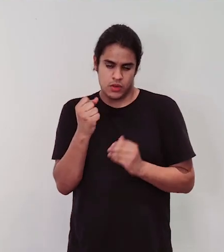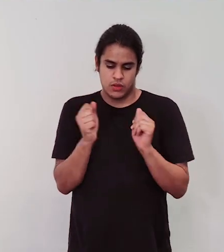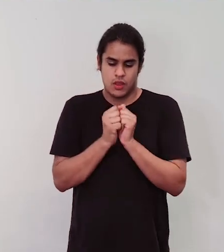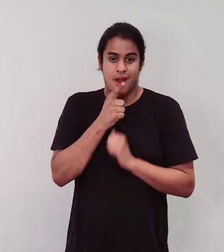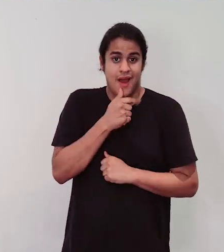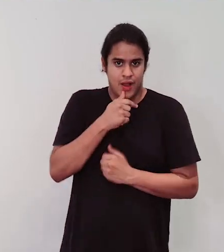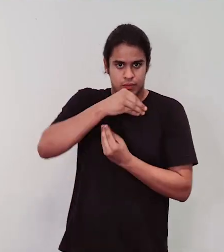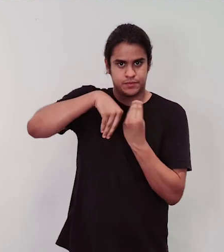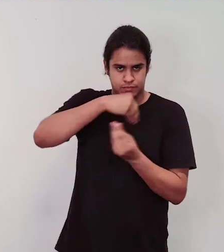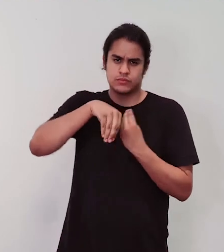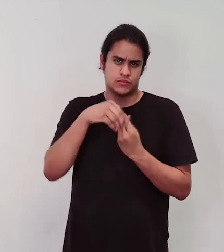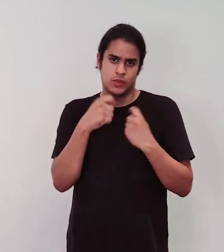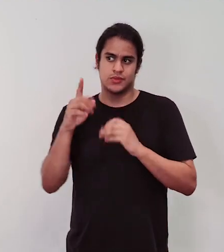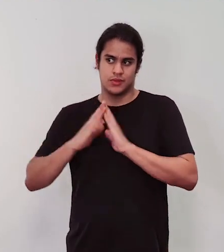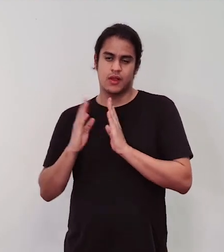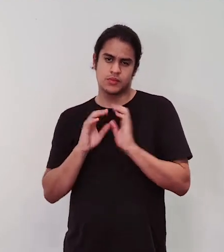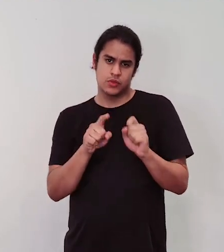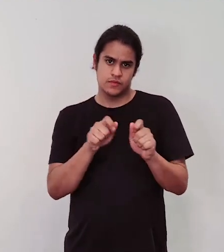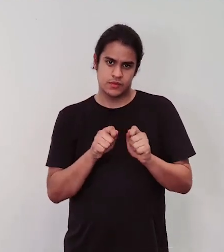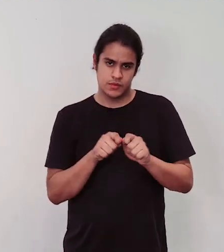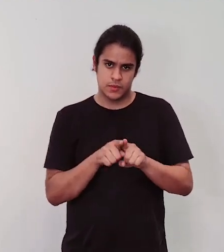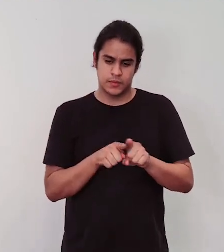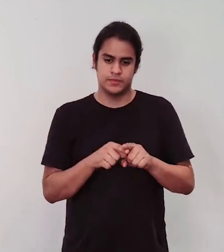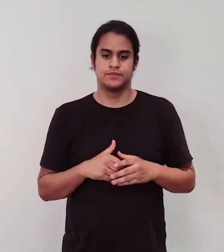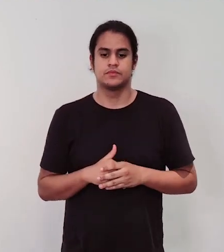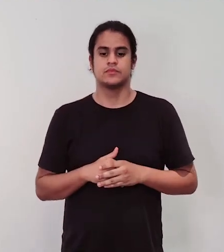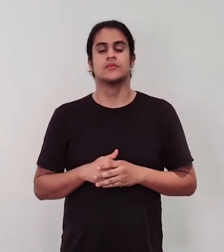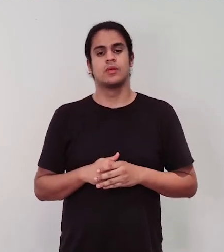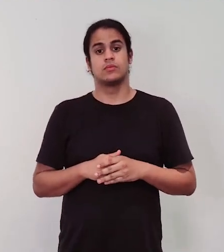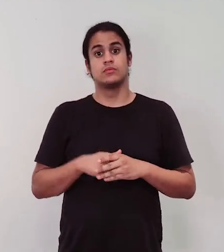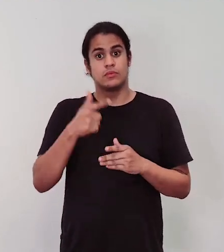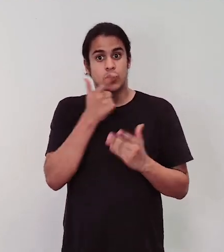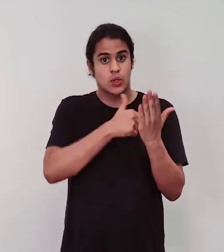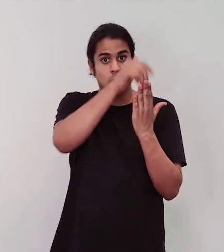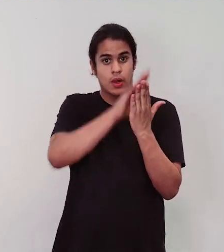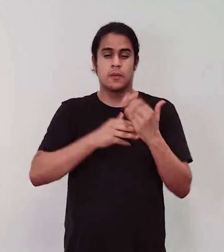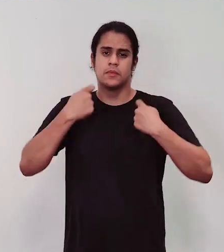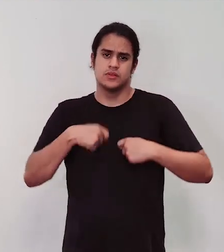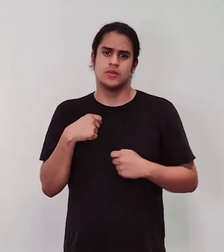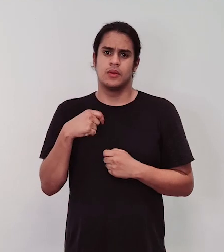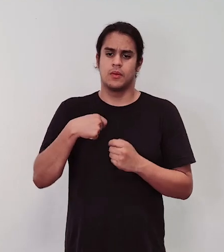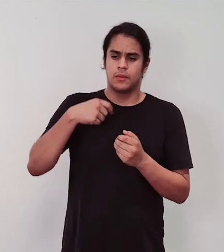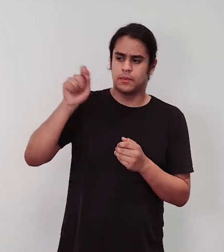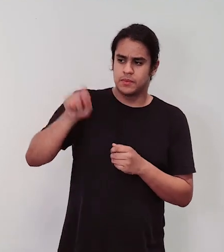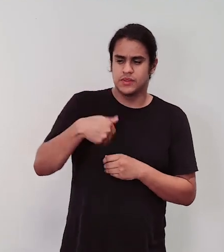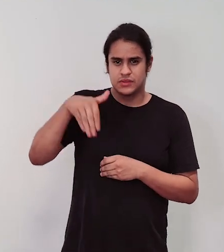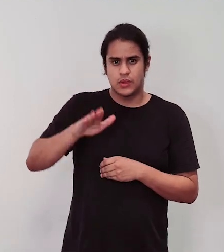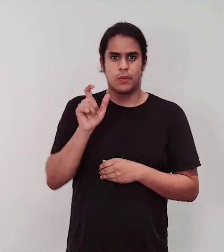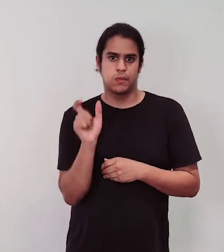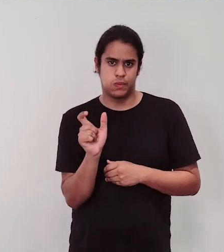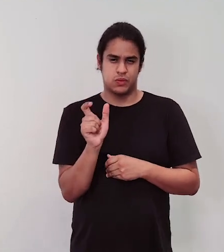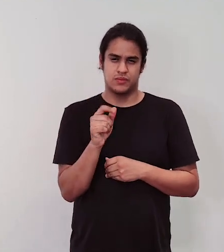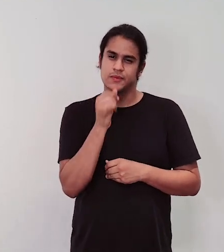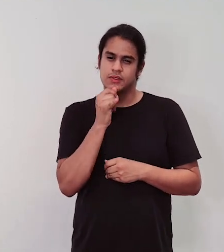cola caseira. É bom para colar uns pincéis grossos, assim, umas trinchas, mas se você não tiver, não tem problema também.